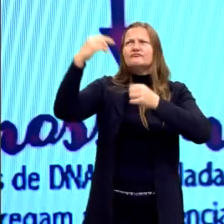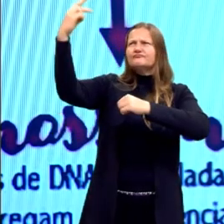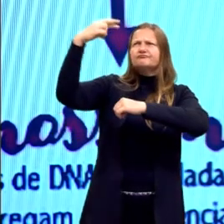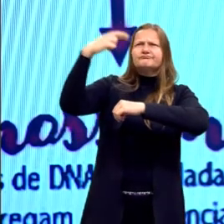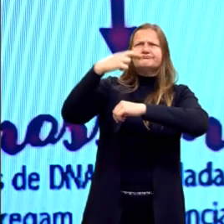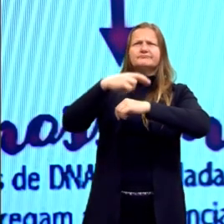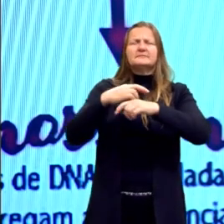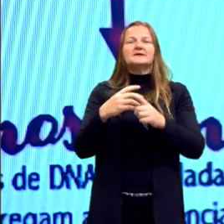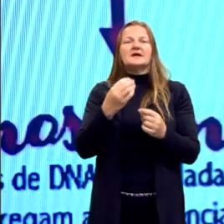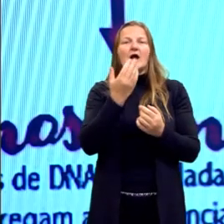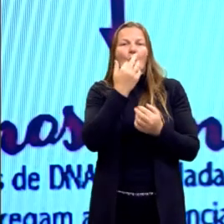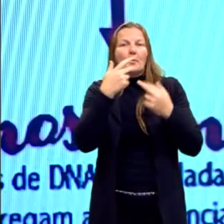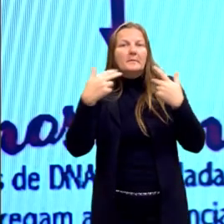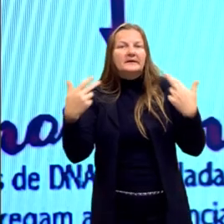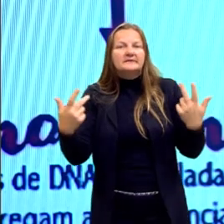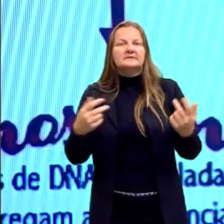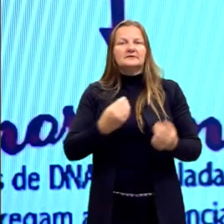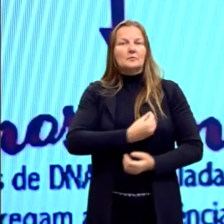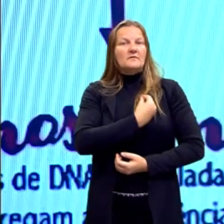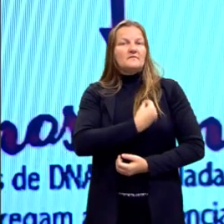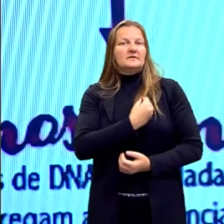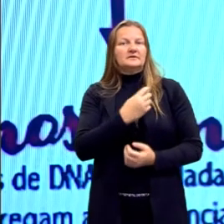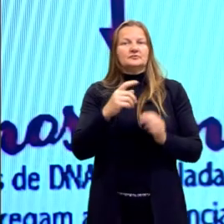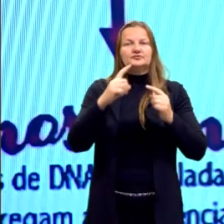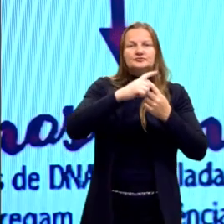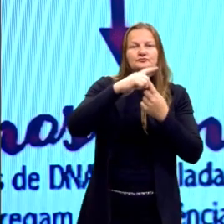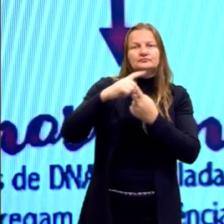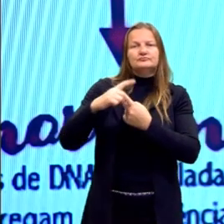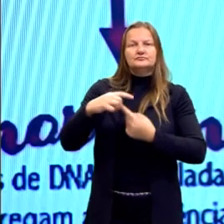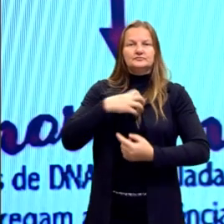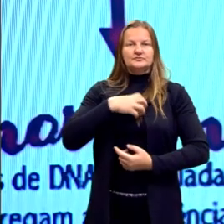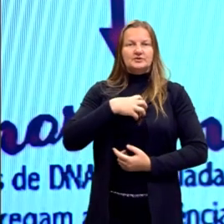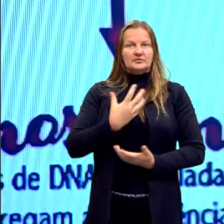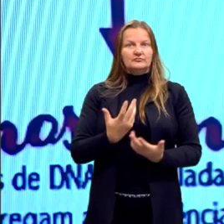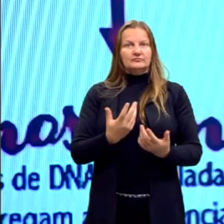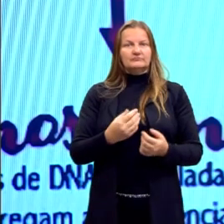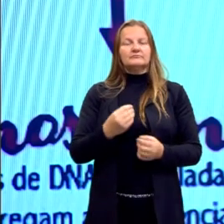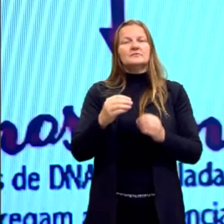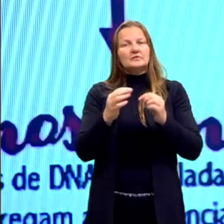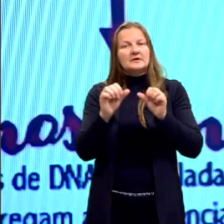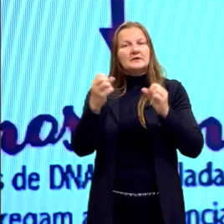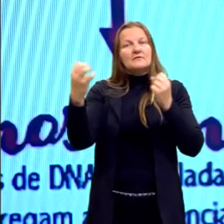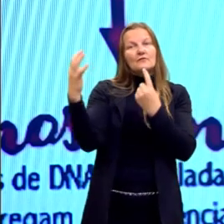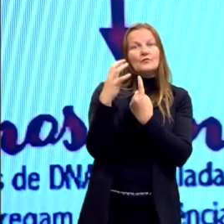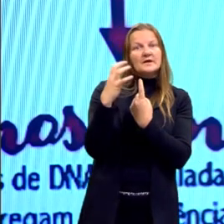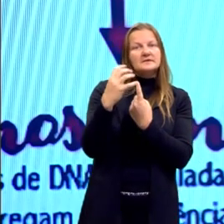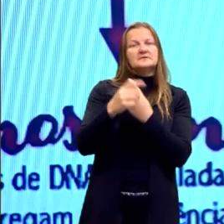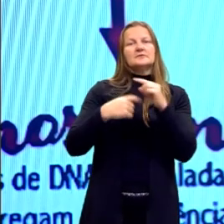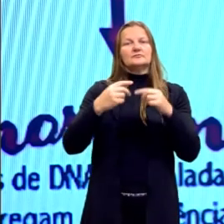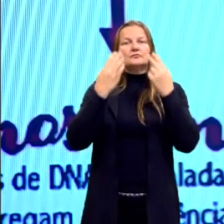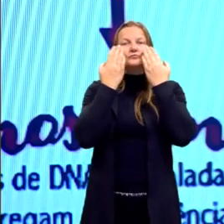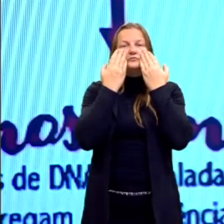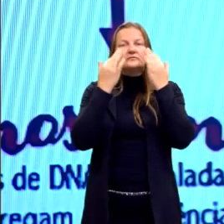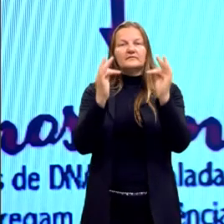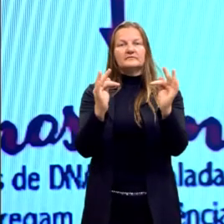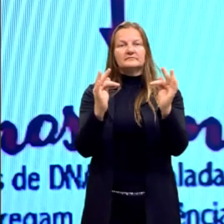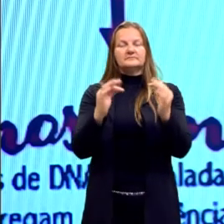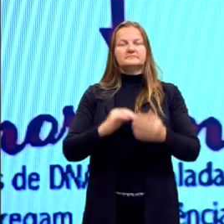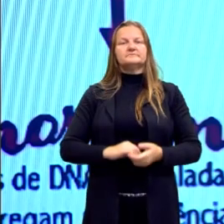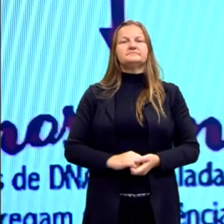alimentação, estilo de vida da pessoa. Então, tudo isso vai também influenciar o fenótipo.